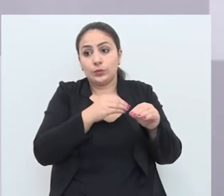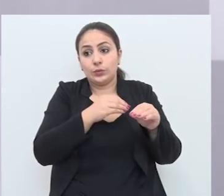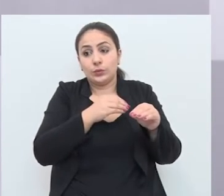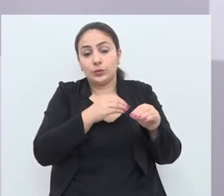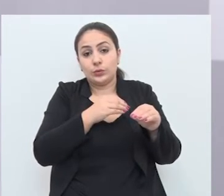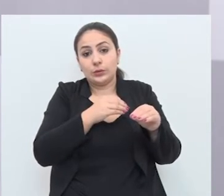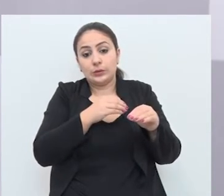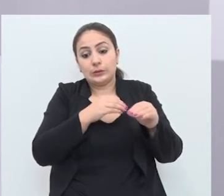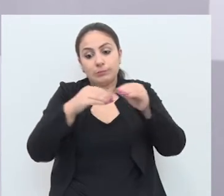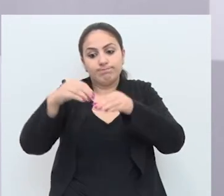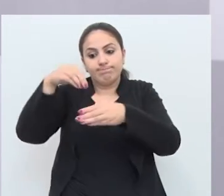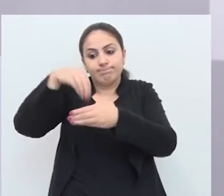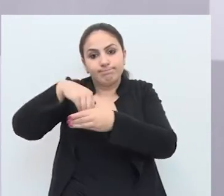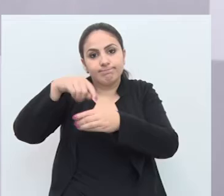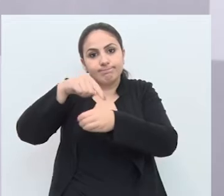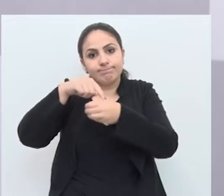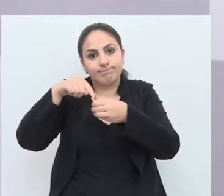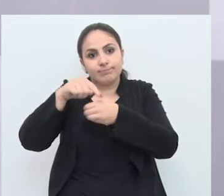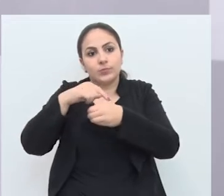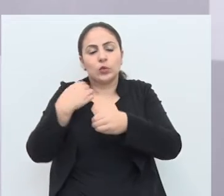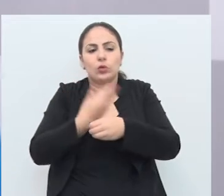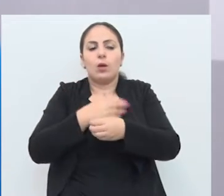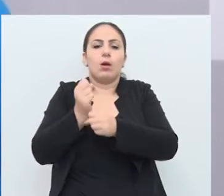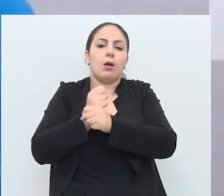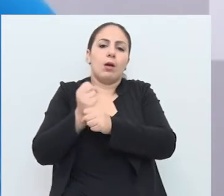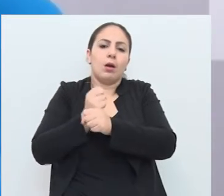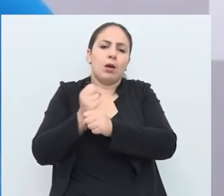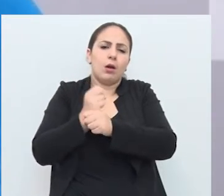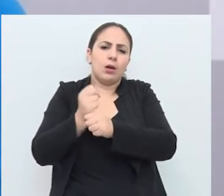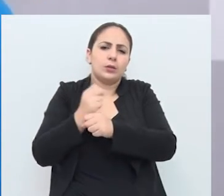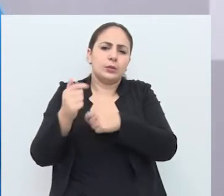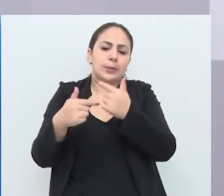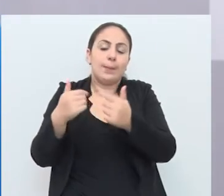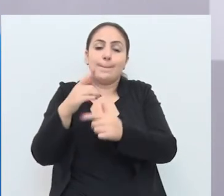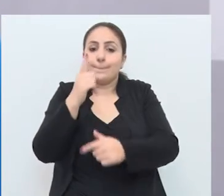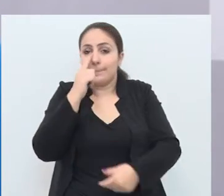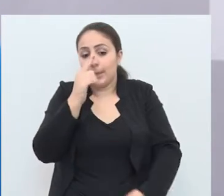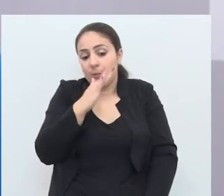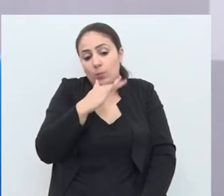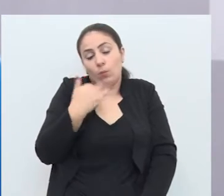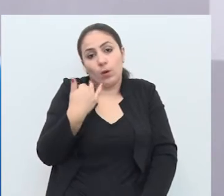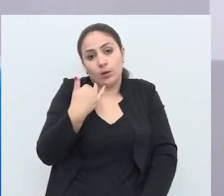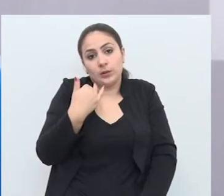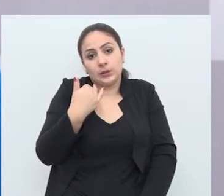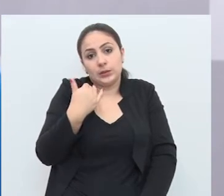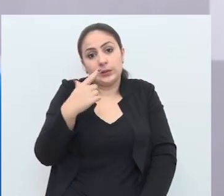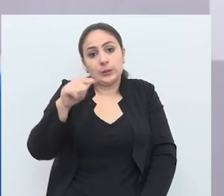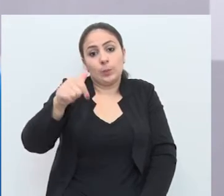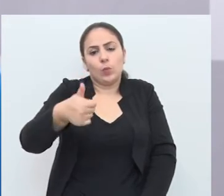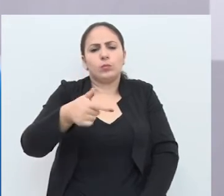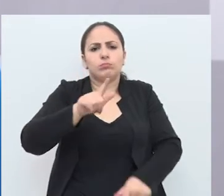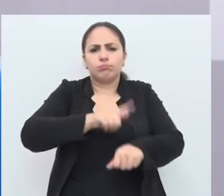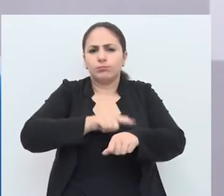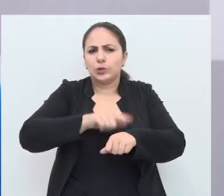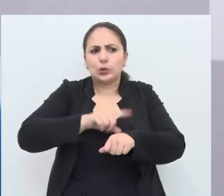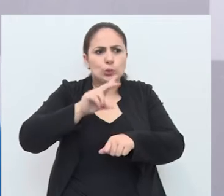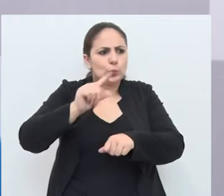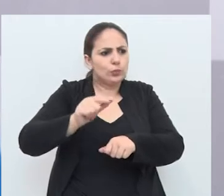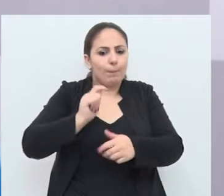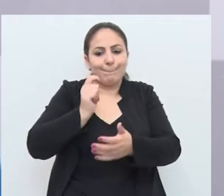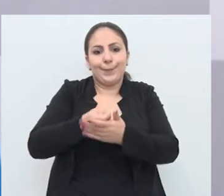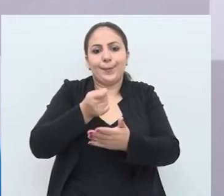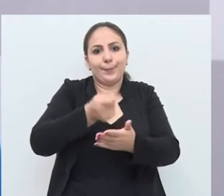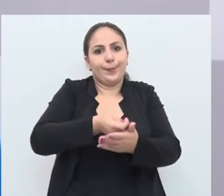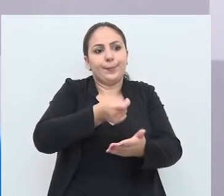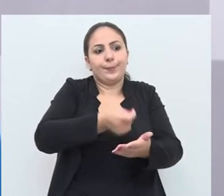o Passo Fundo, daí, no caso, para a cidade, né? E aí, lidamos muitos anos com isso, até que ela faleceu, e aí ele, naquele tempo, era tudo